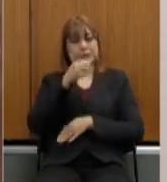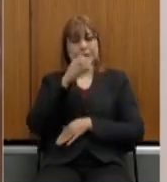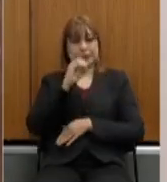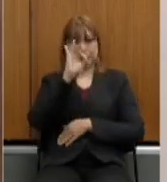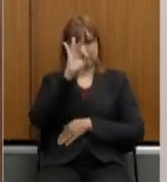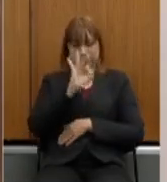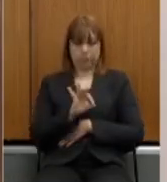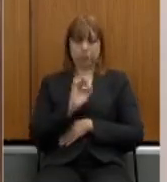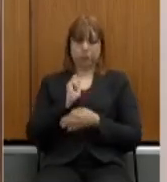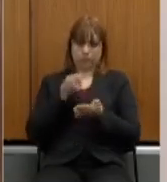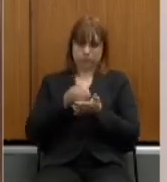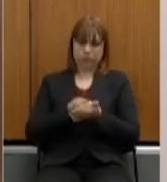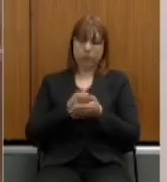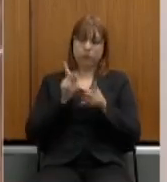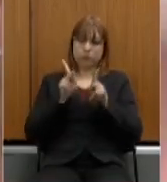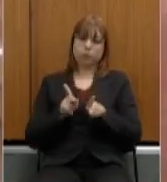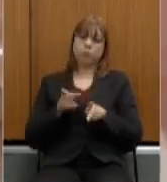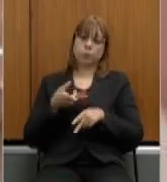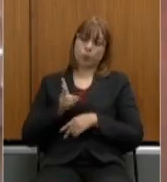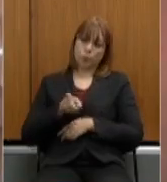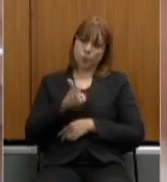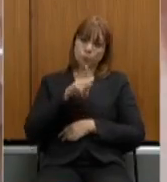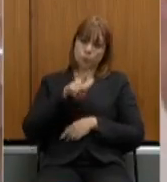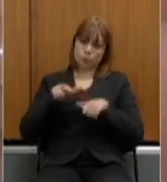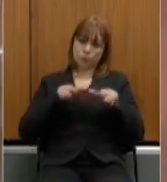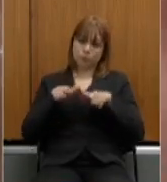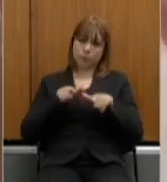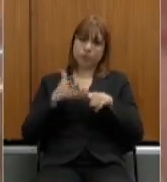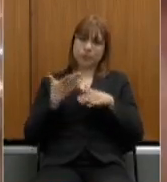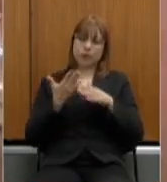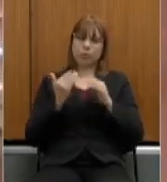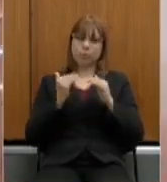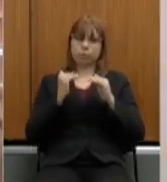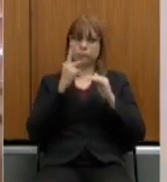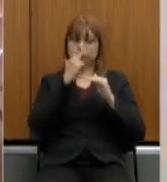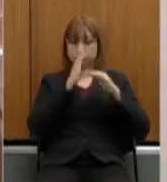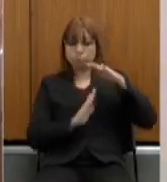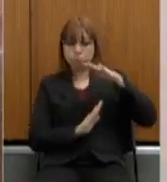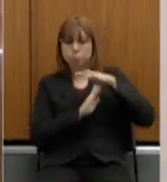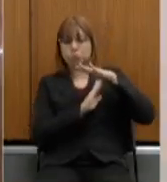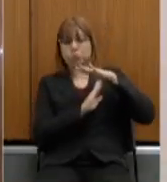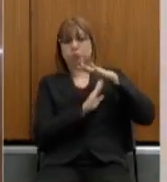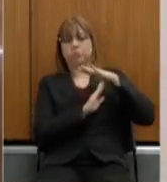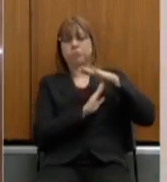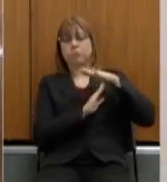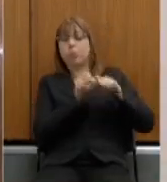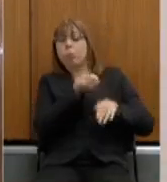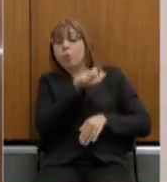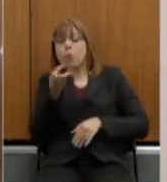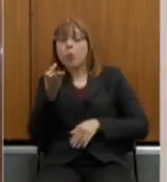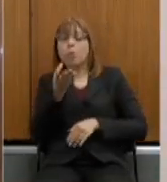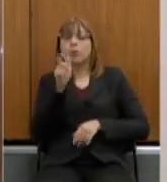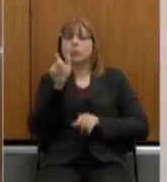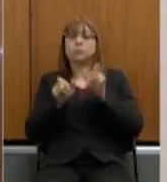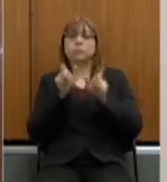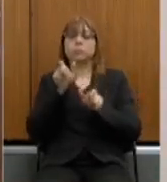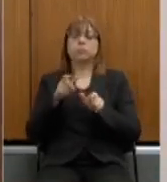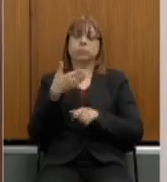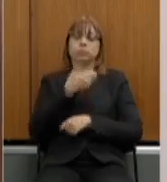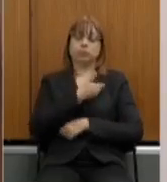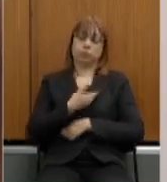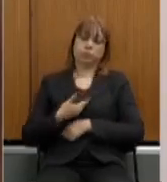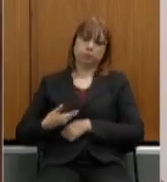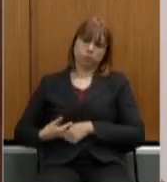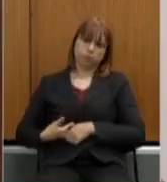que são efetivos isso é se colocou uma trava do número de servidores que poderiam ser alçados